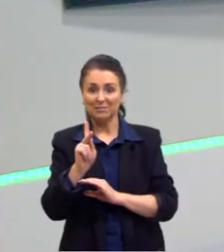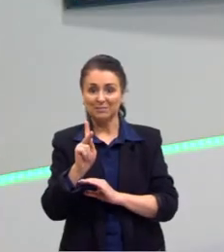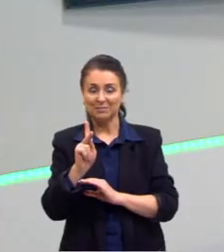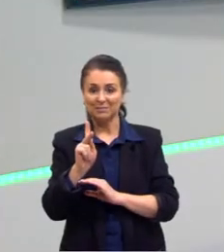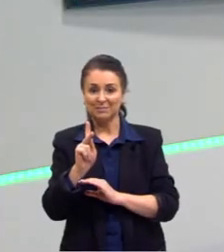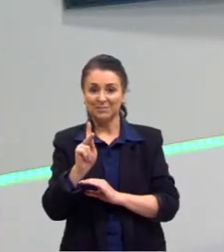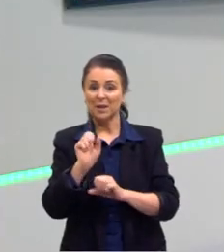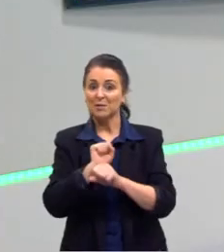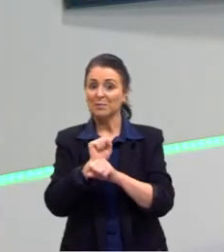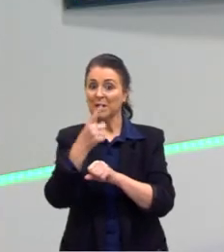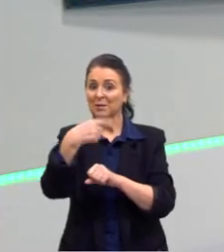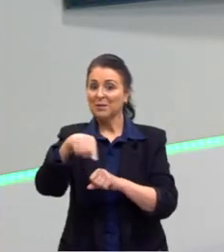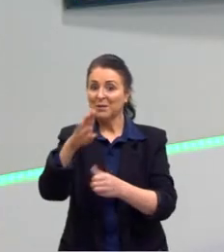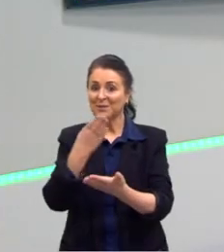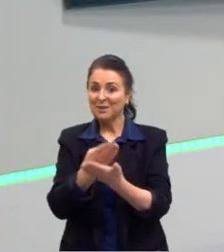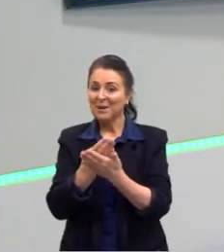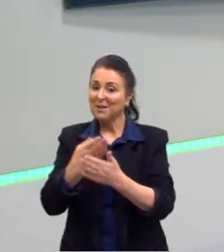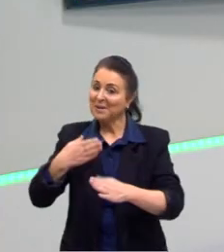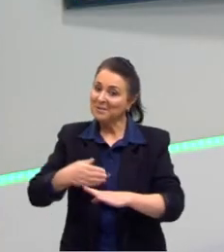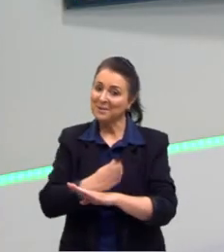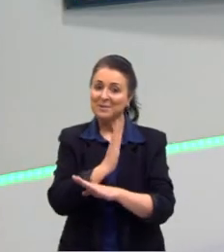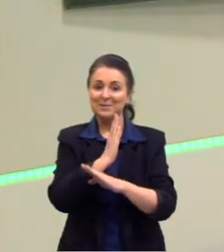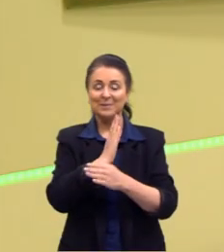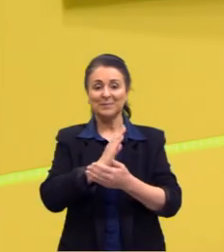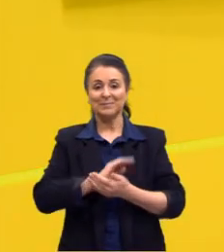Conto com vocês na próxima aula. Partiu passar!